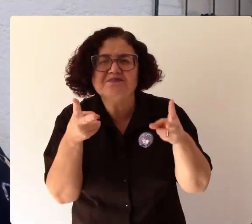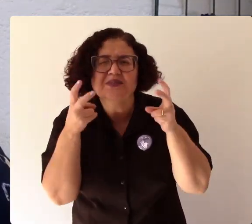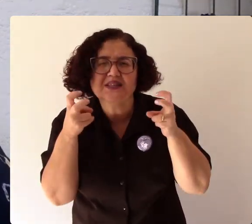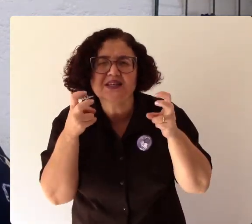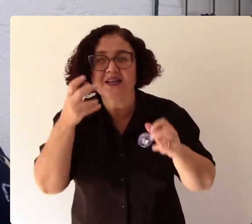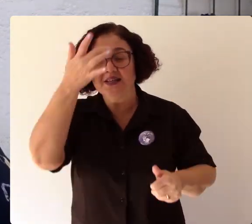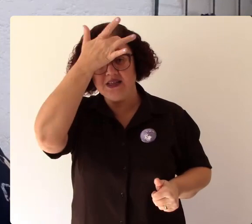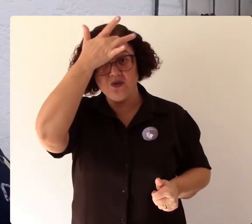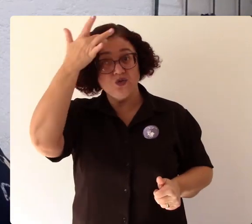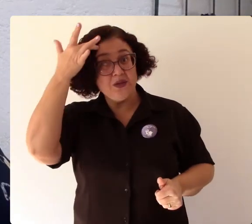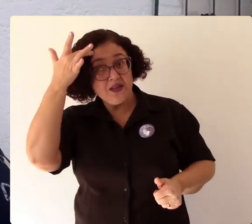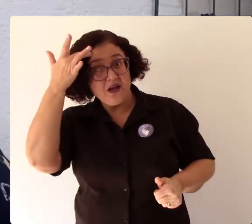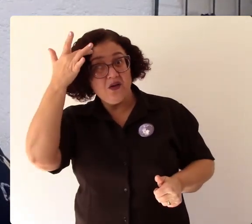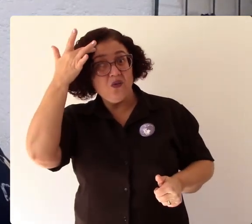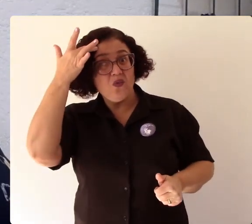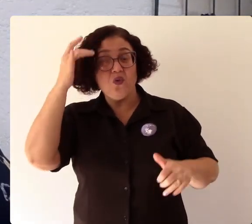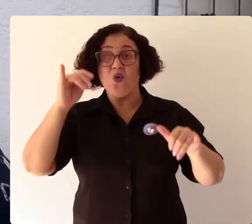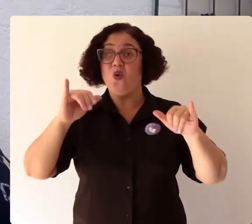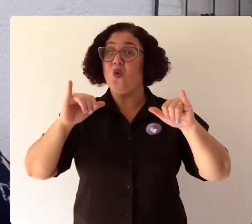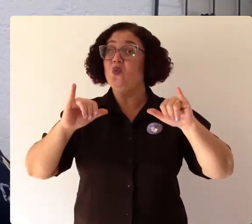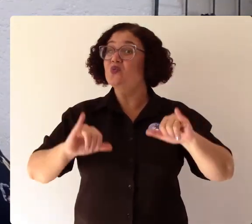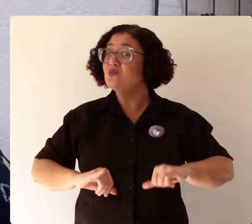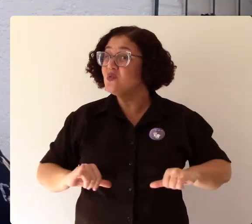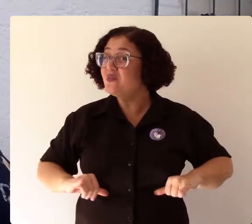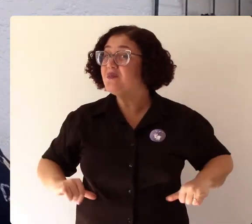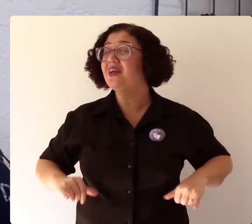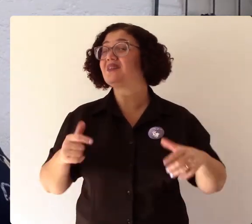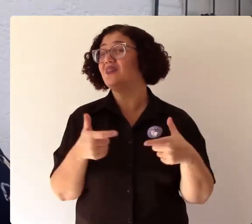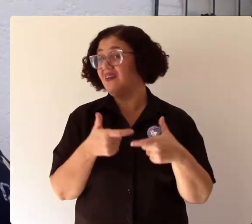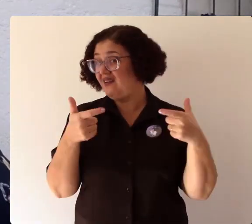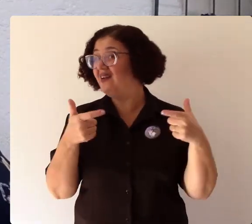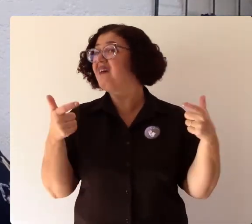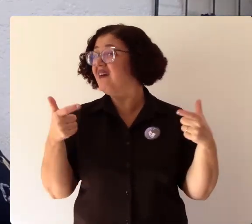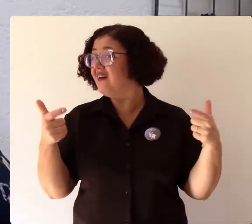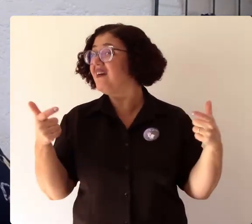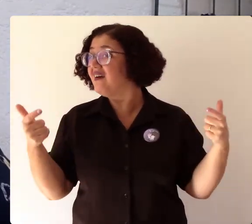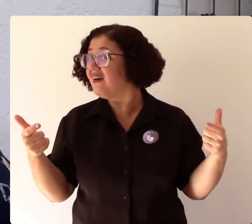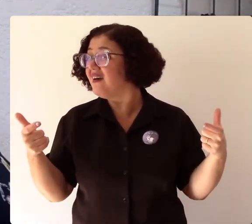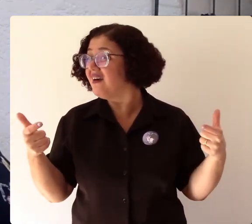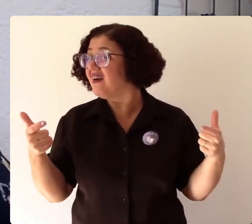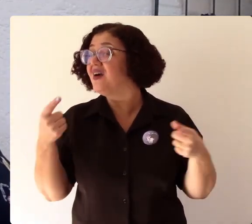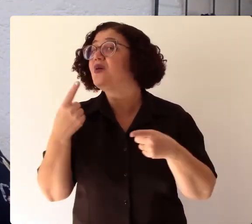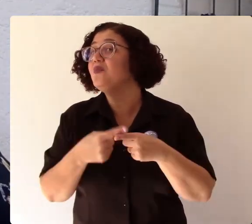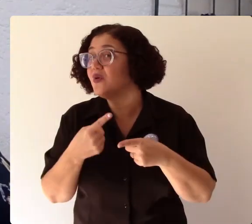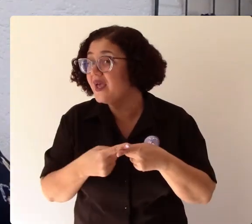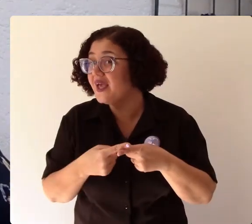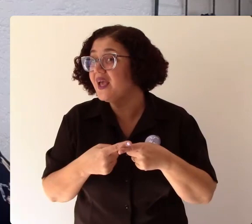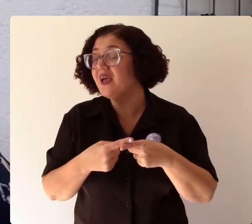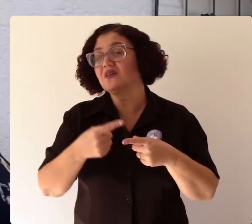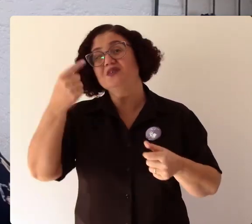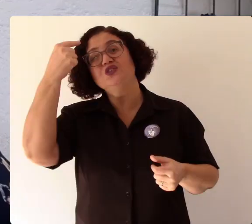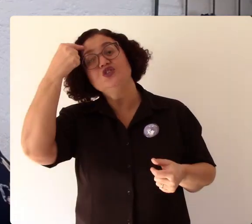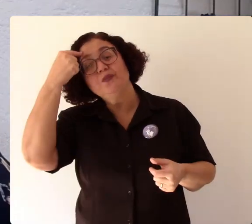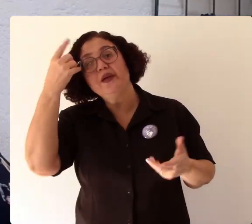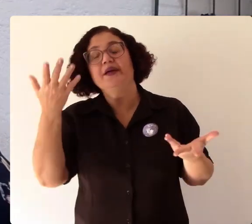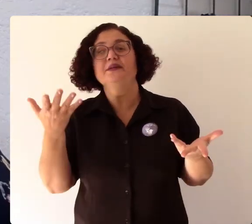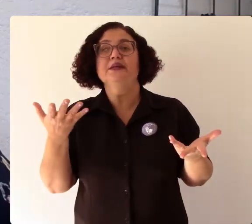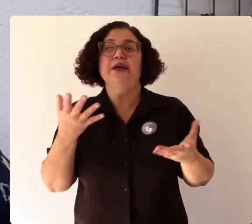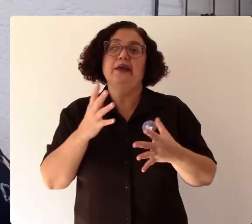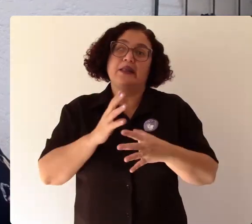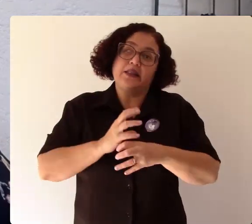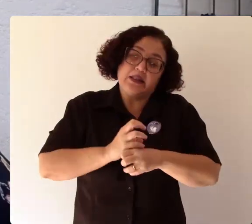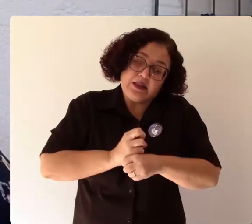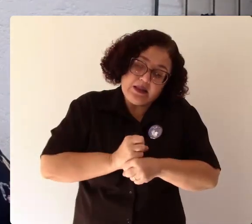e que o sofrimento vem se apresentando cada vez mais principalmente quando a gente pensa por exemplo situações como a depressão